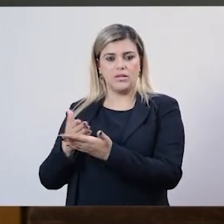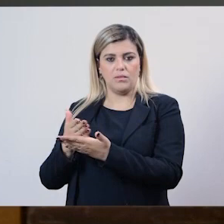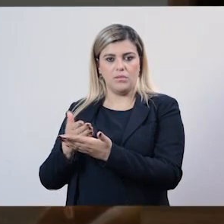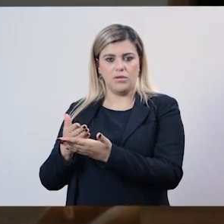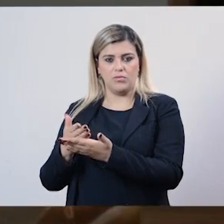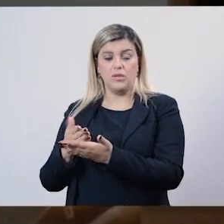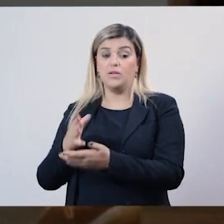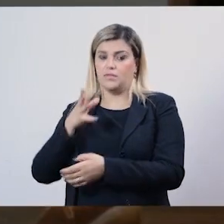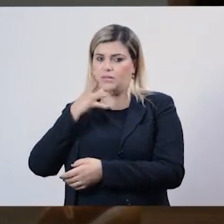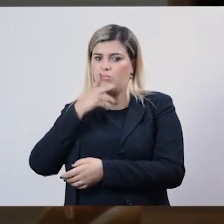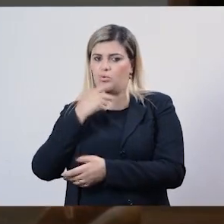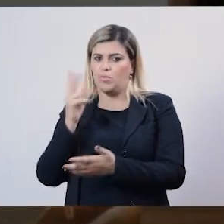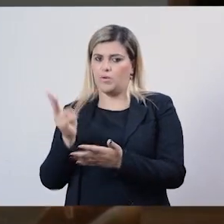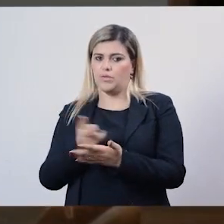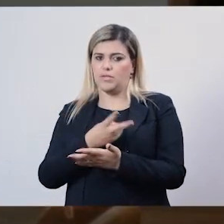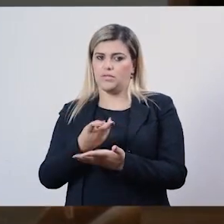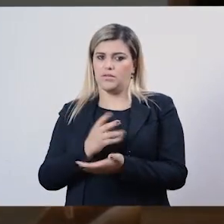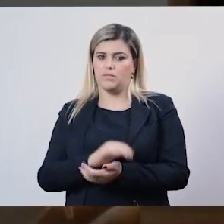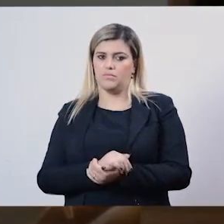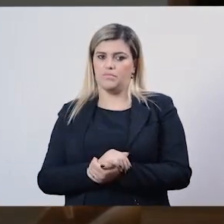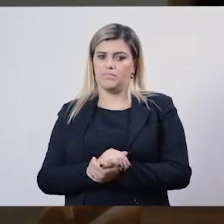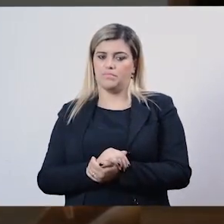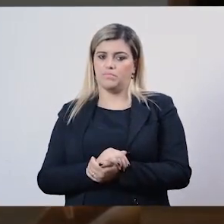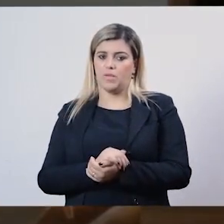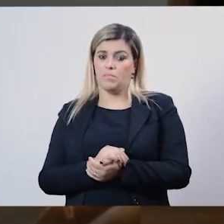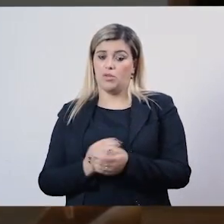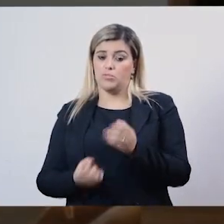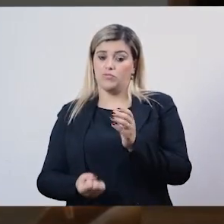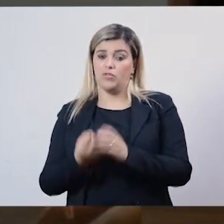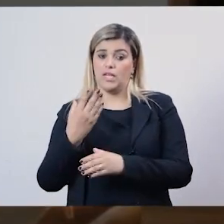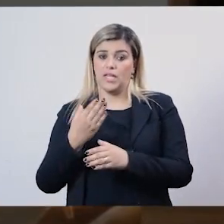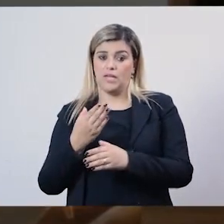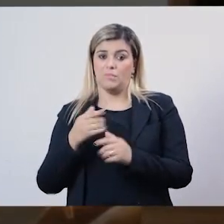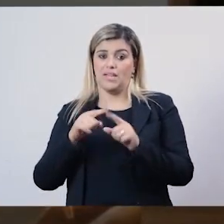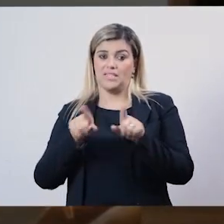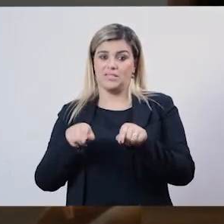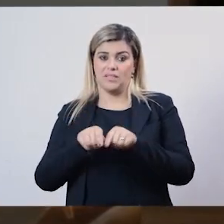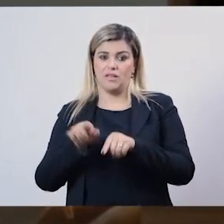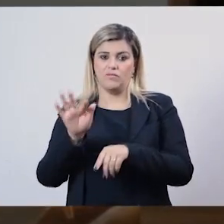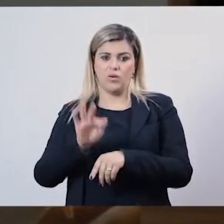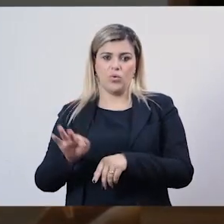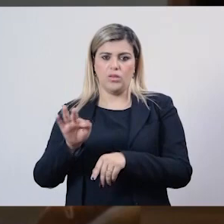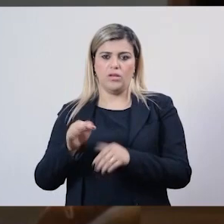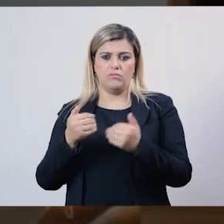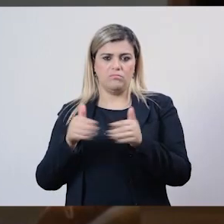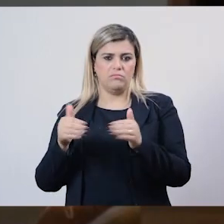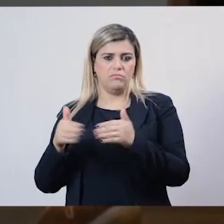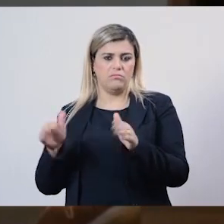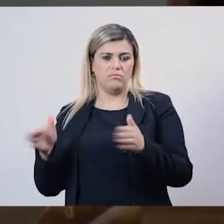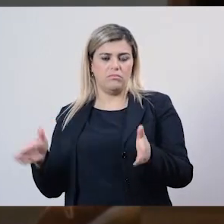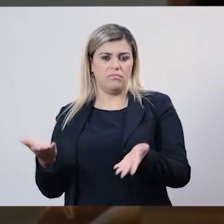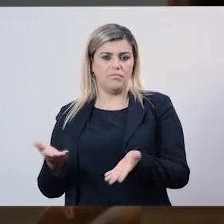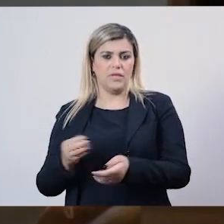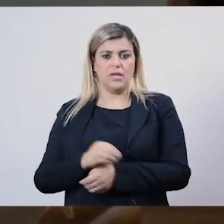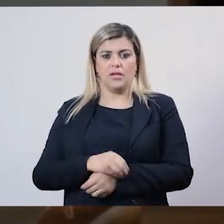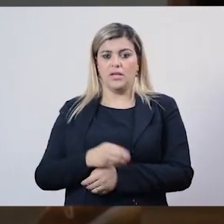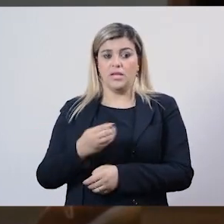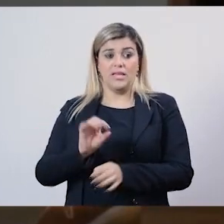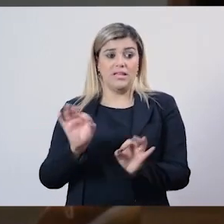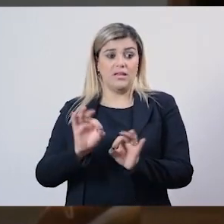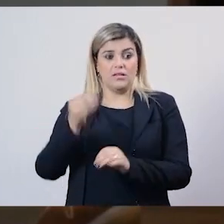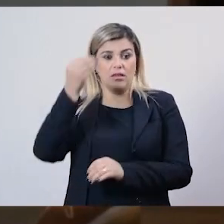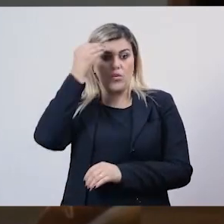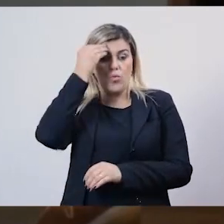isso. À medida que foram formando alunos, essa conscientização da profissão não é culpa de ninguém. O problema é que era uma